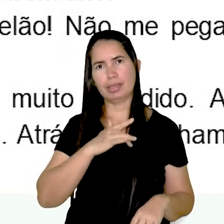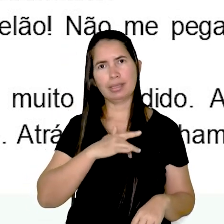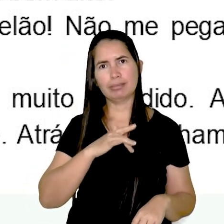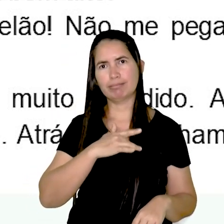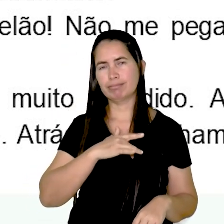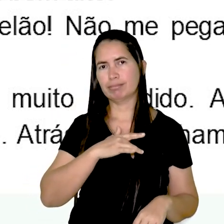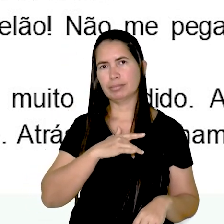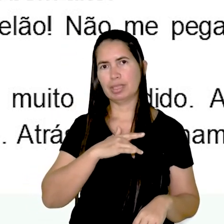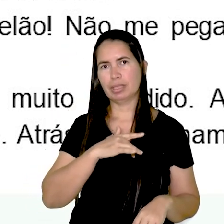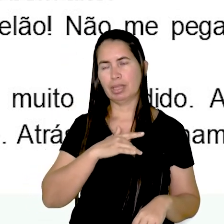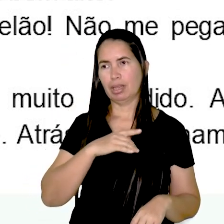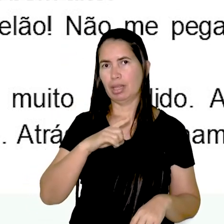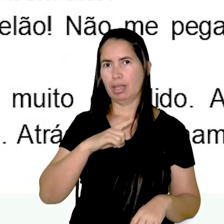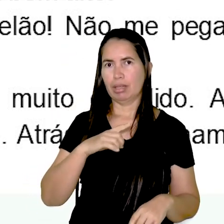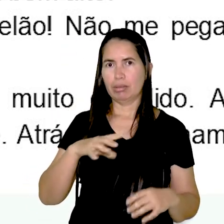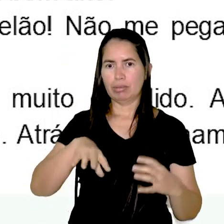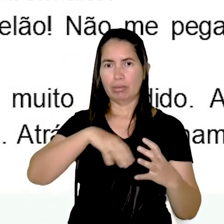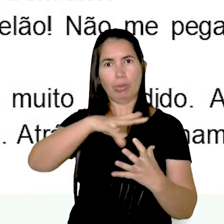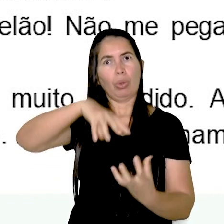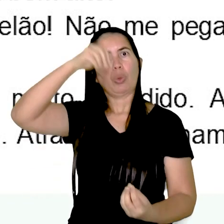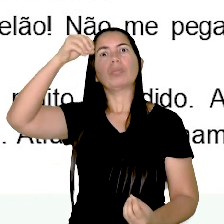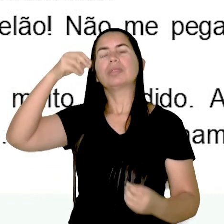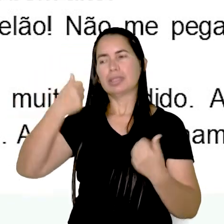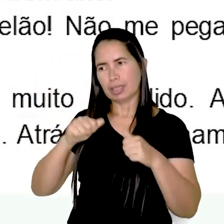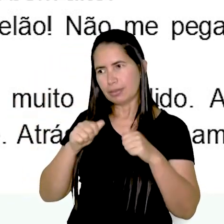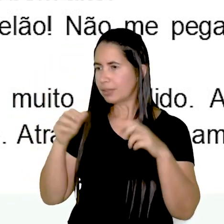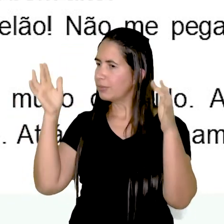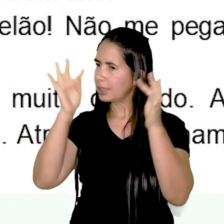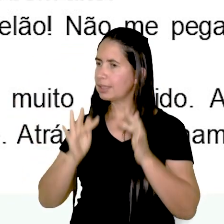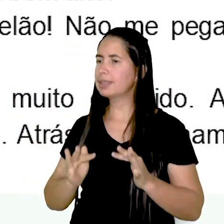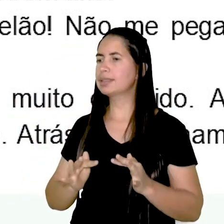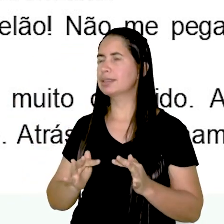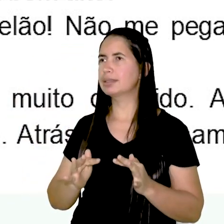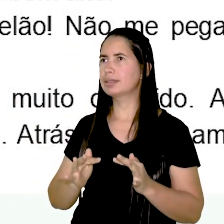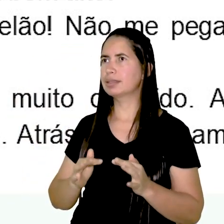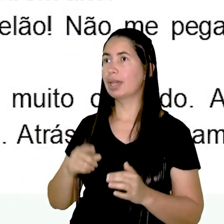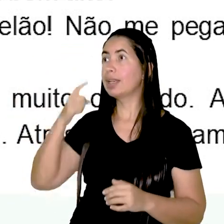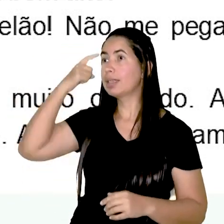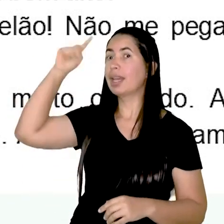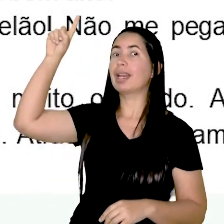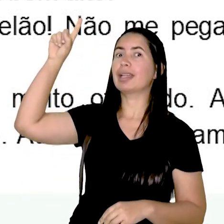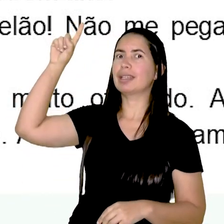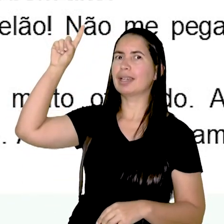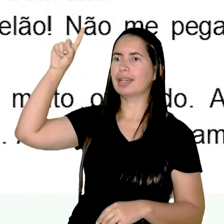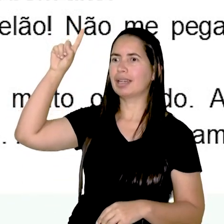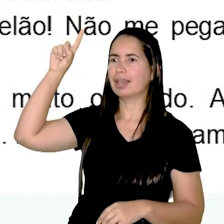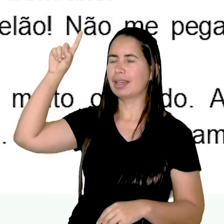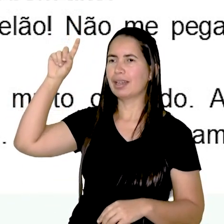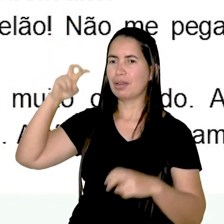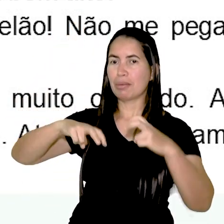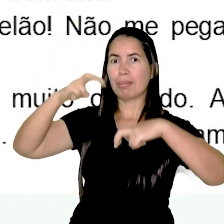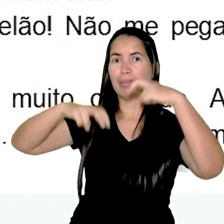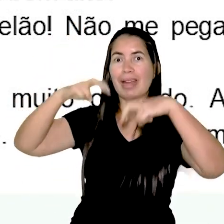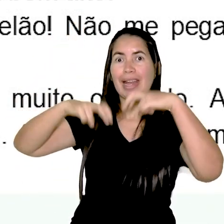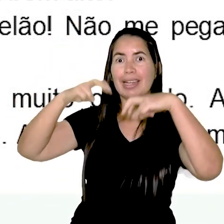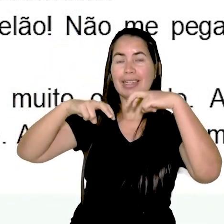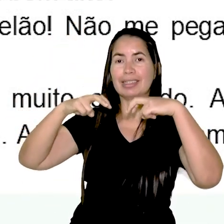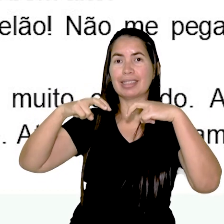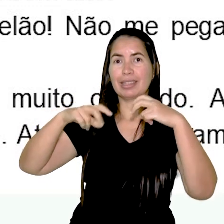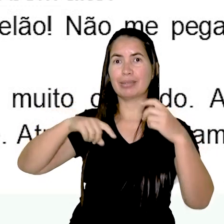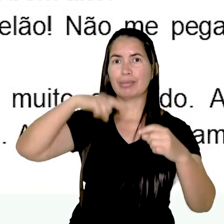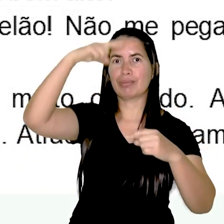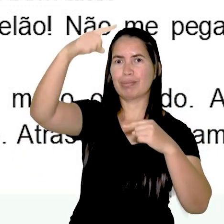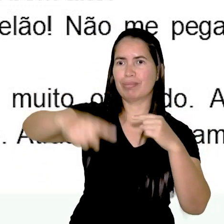Até a assombração merecia ser feliz. De repente, teve uma ideia. O parque de diversões ficava tão